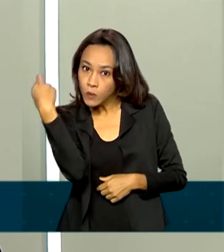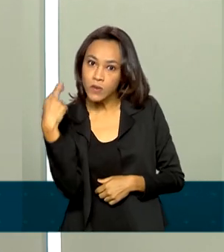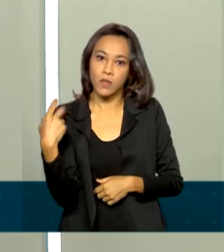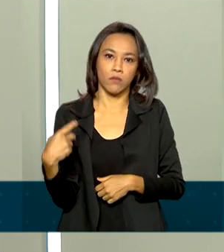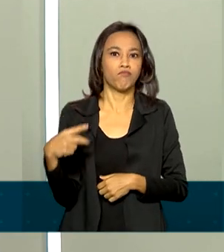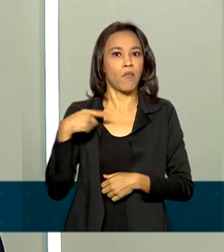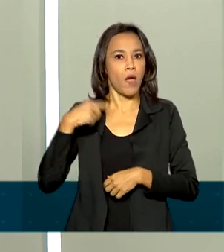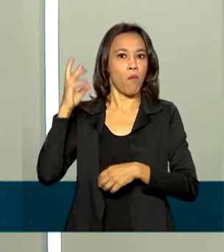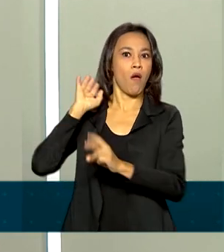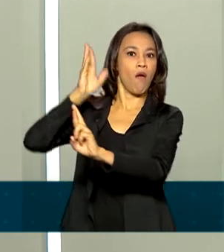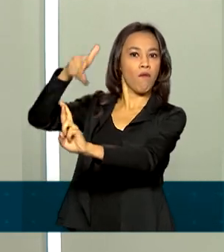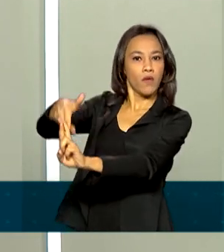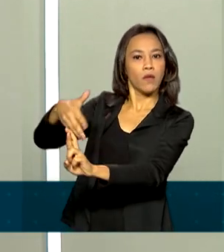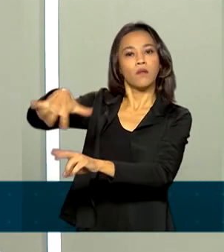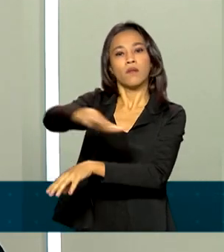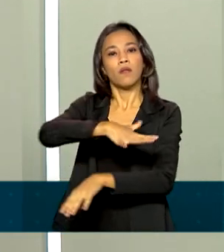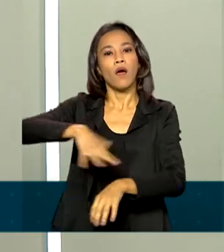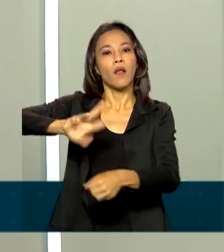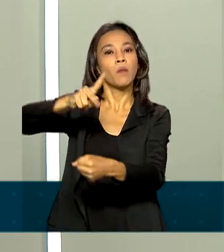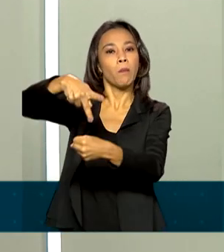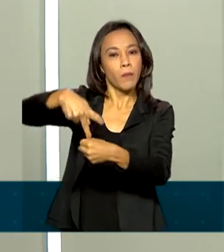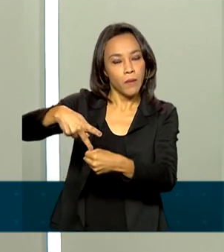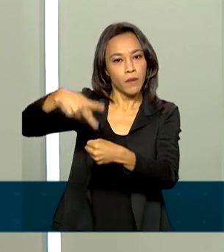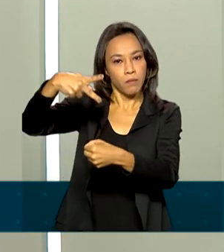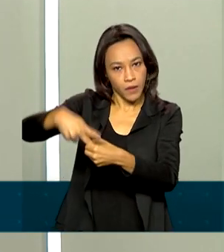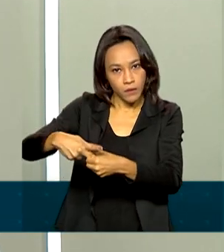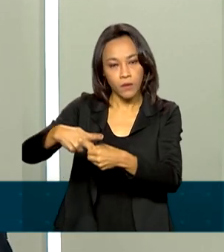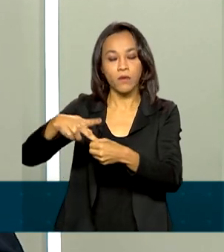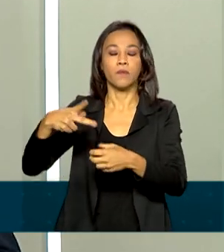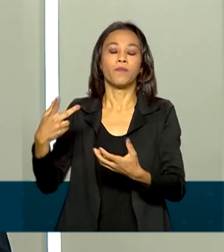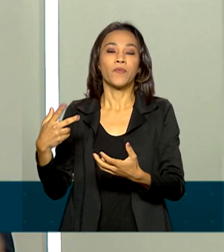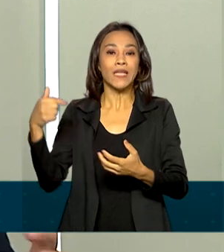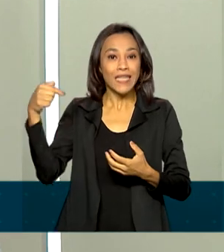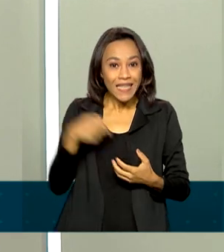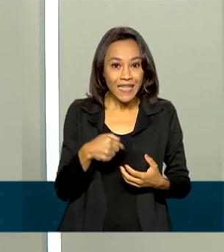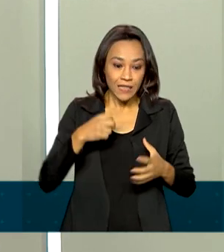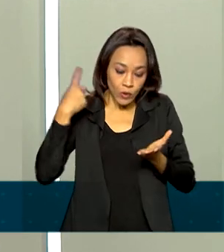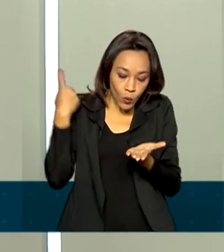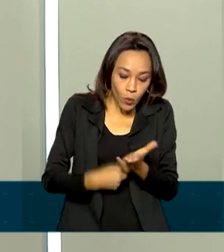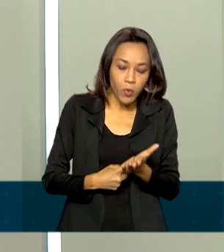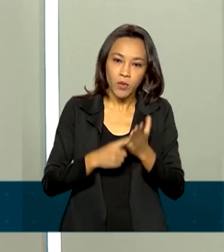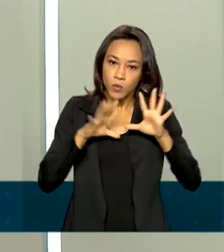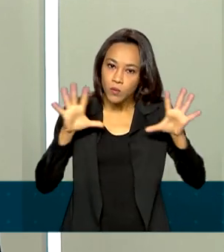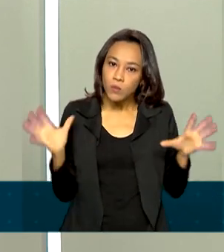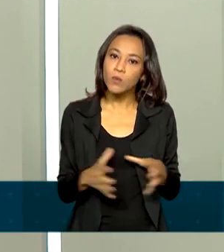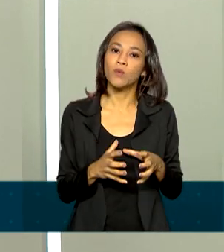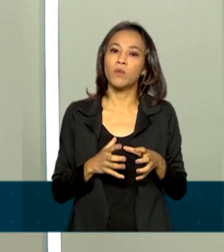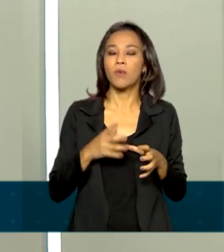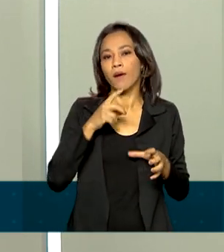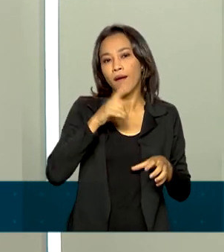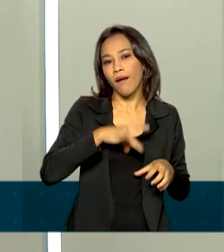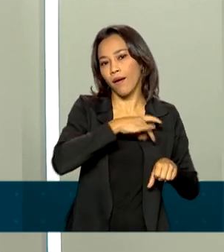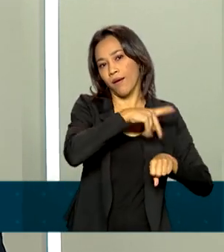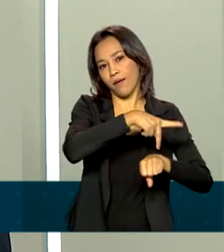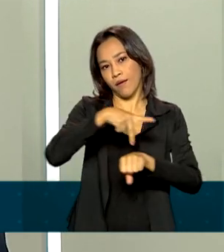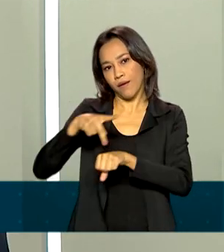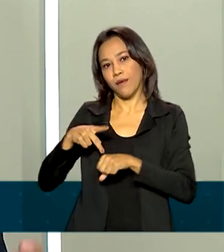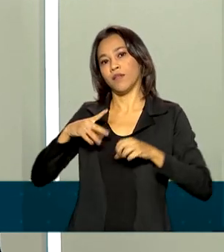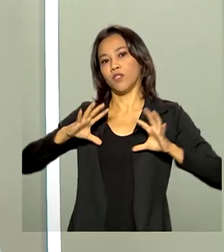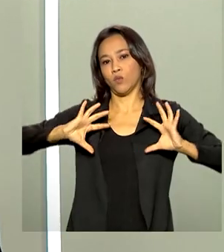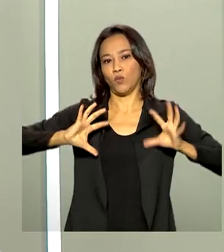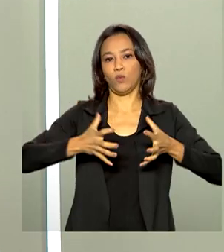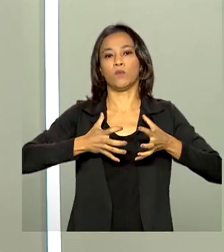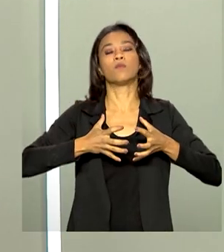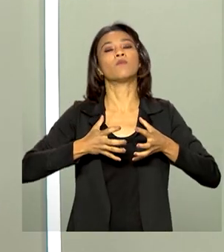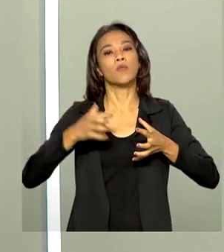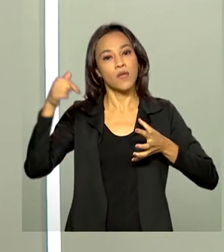de petróleo. Dessa forma, essa aliança acabou impulsionando a influência de cada um desses países e hoje